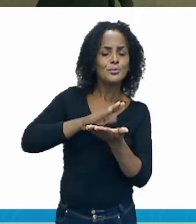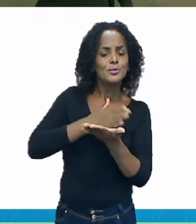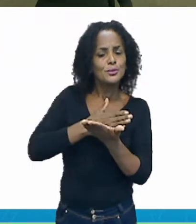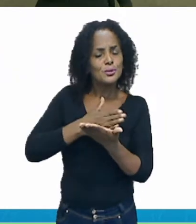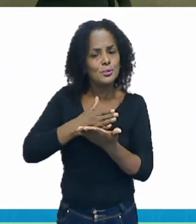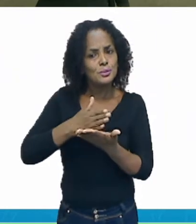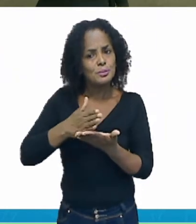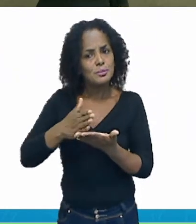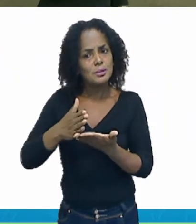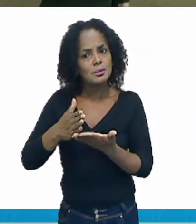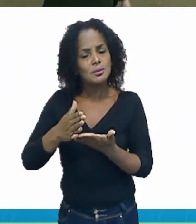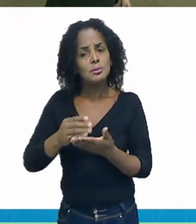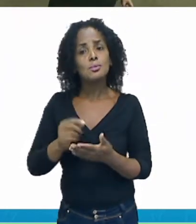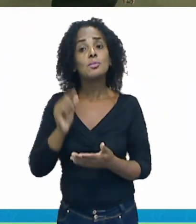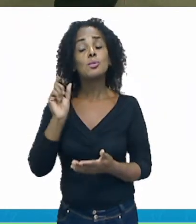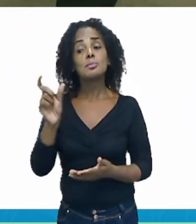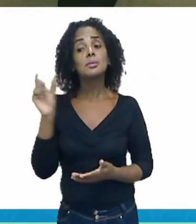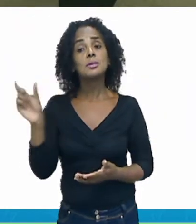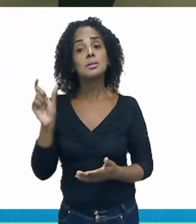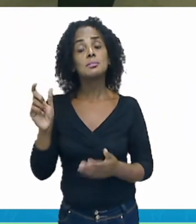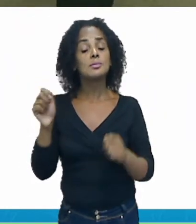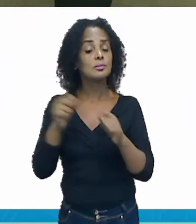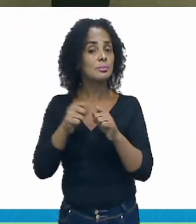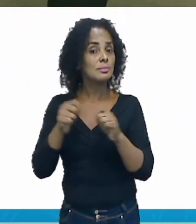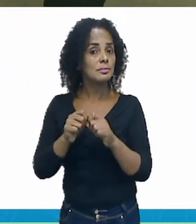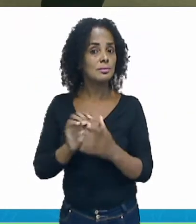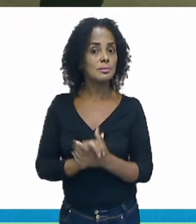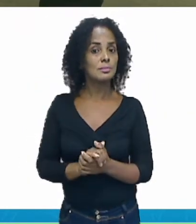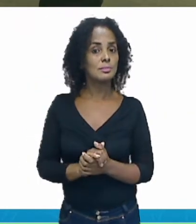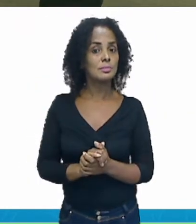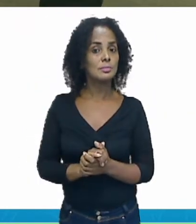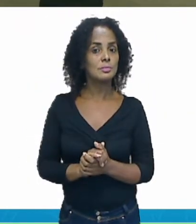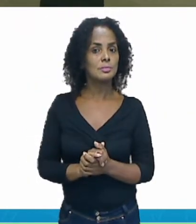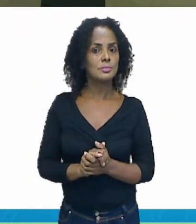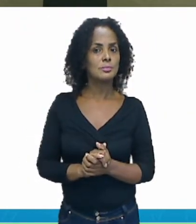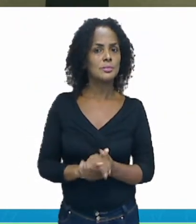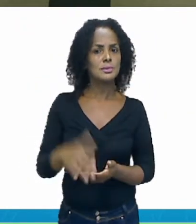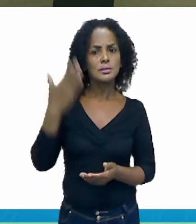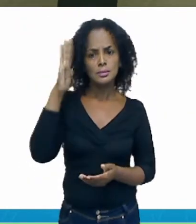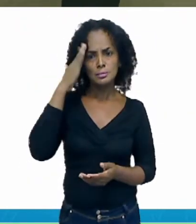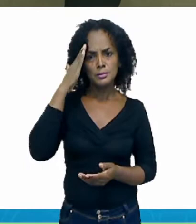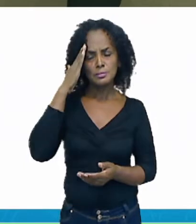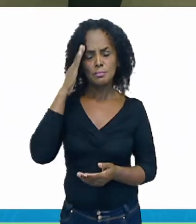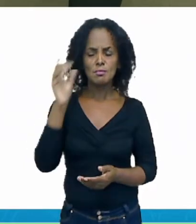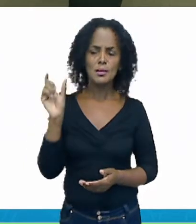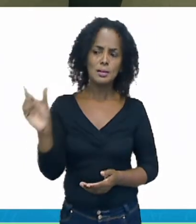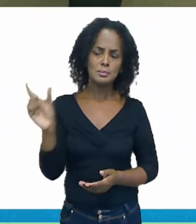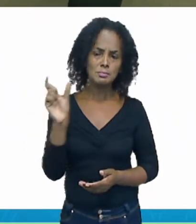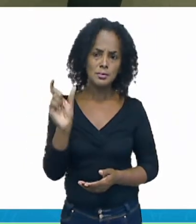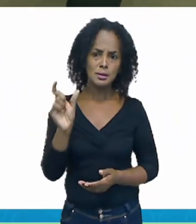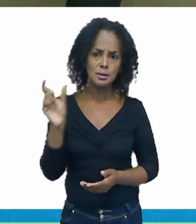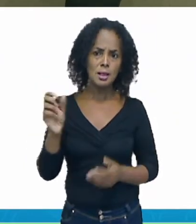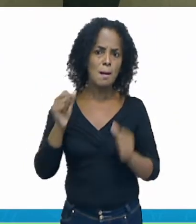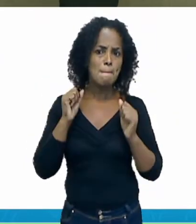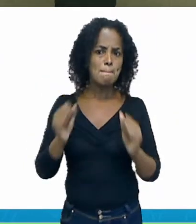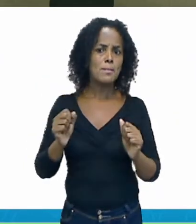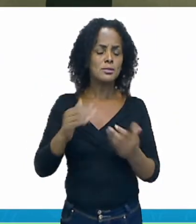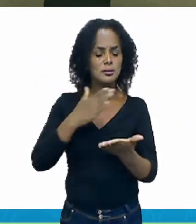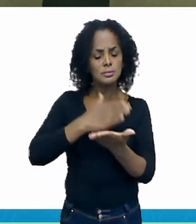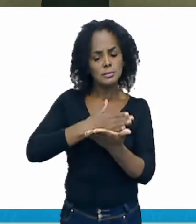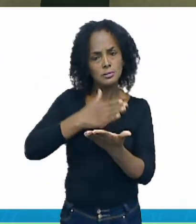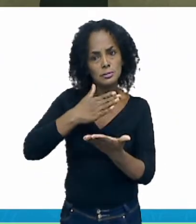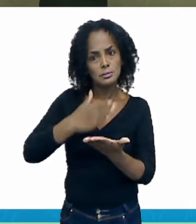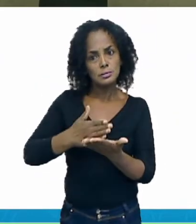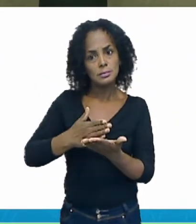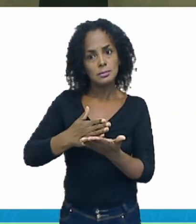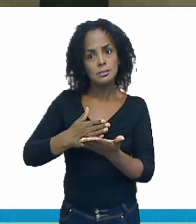né, como elas são formadas? Então vem aqui comigo, ó. Você sabia que as palavras podem ser divididas